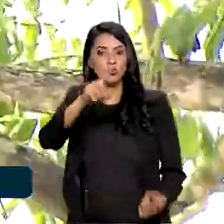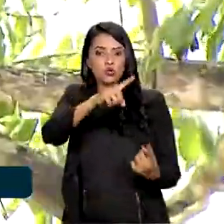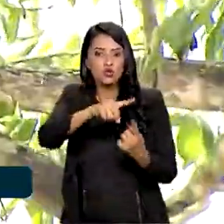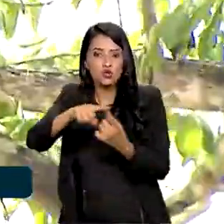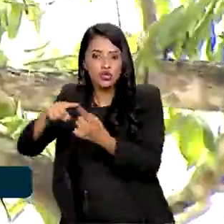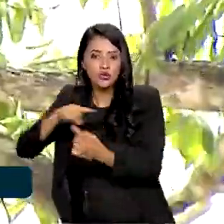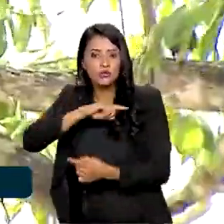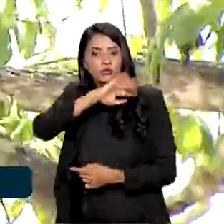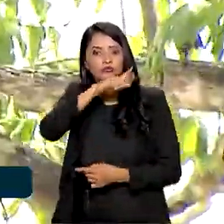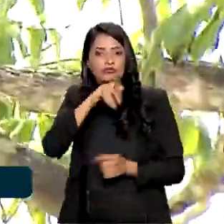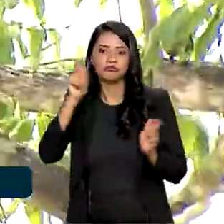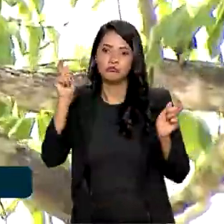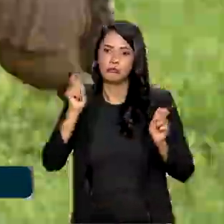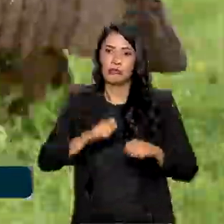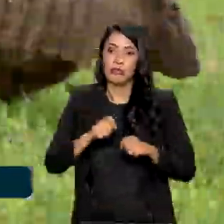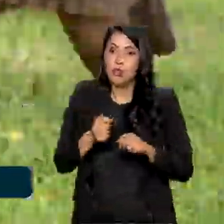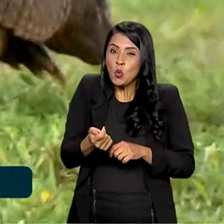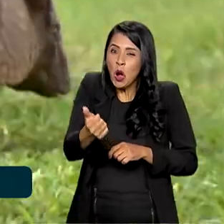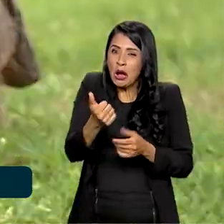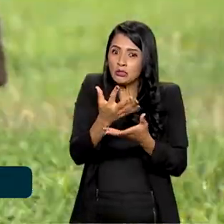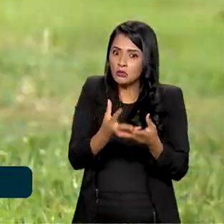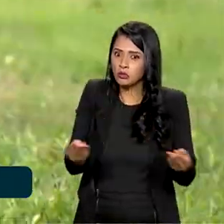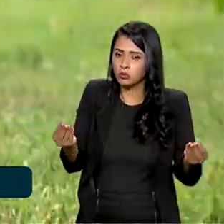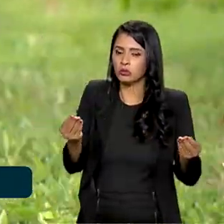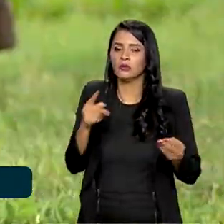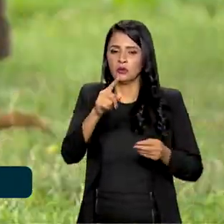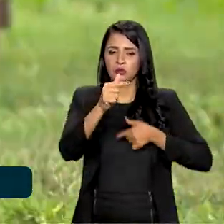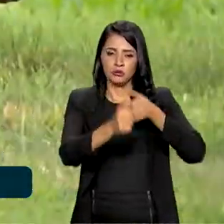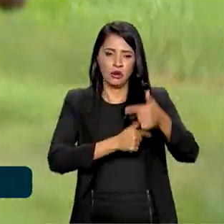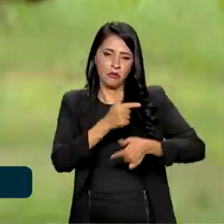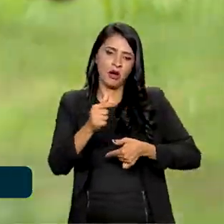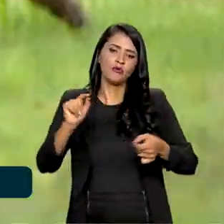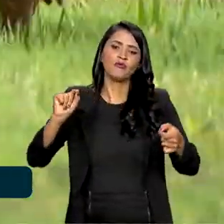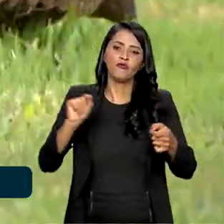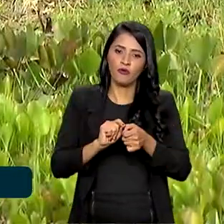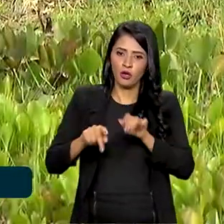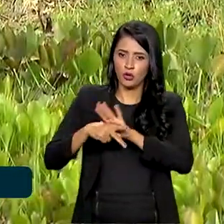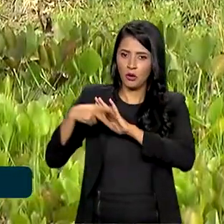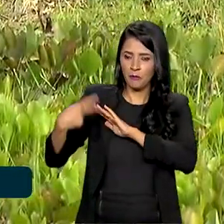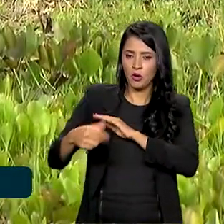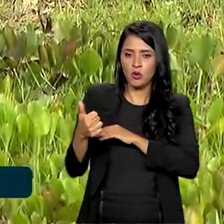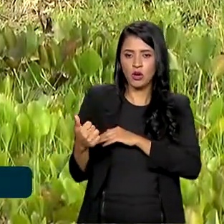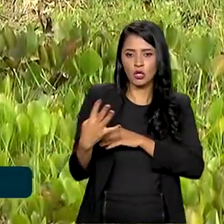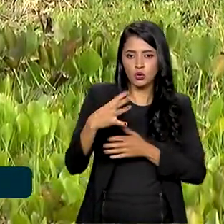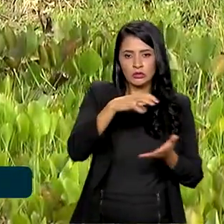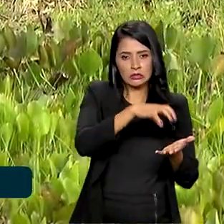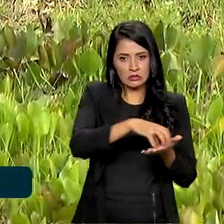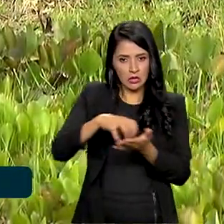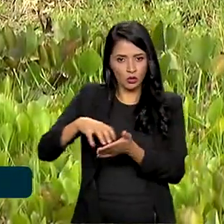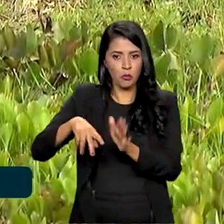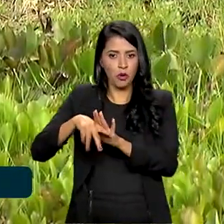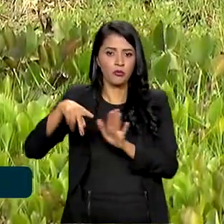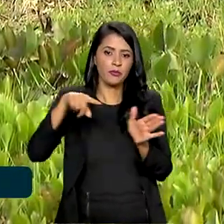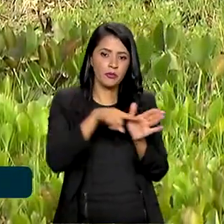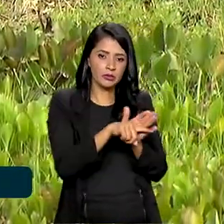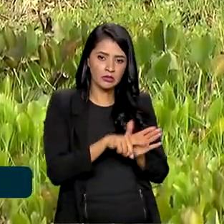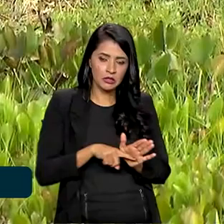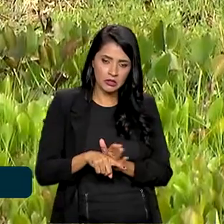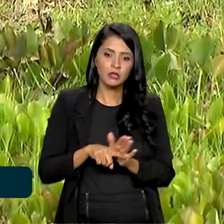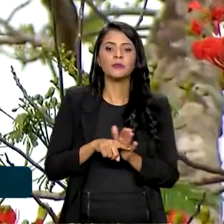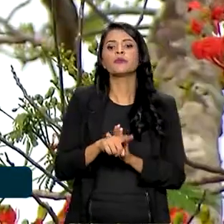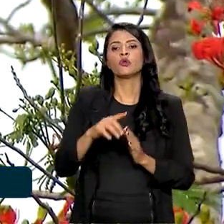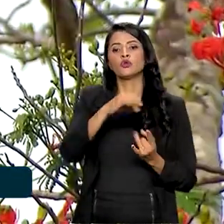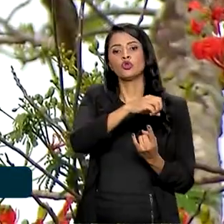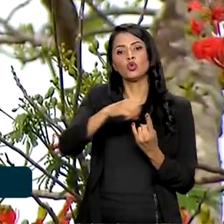candidatas à extinção. O trabalho vem sendo realizado pelos 14 centros de pesquisa do Instituto Chico